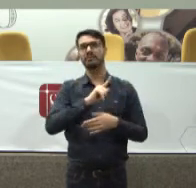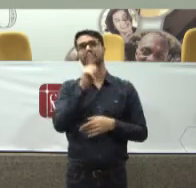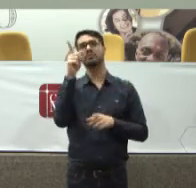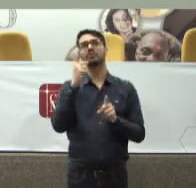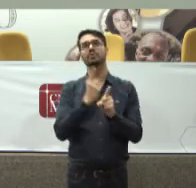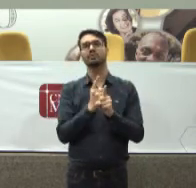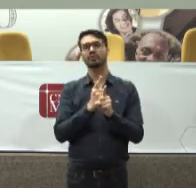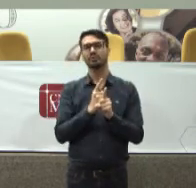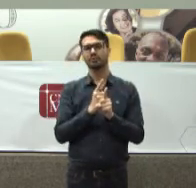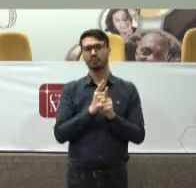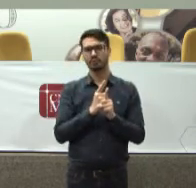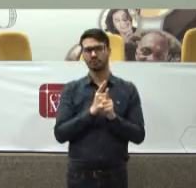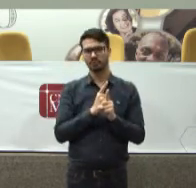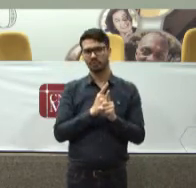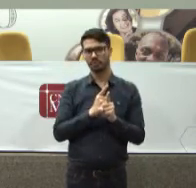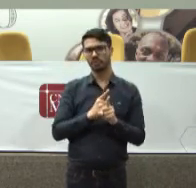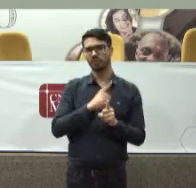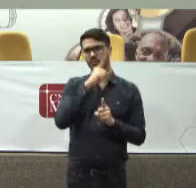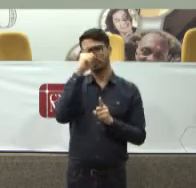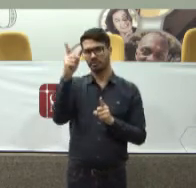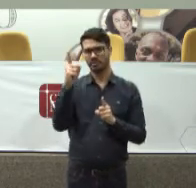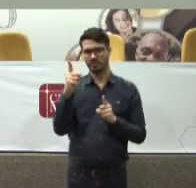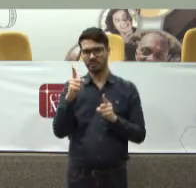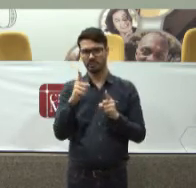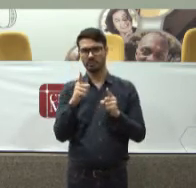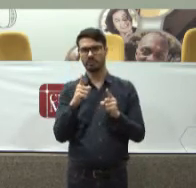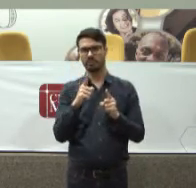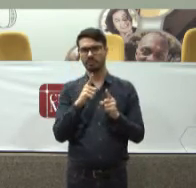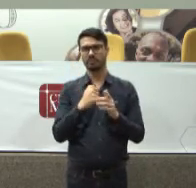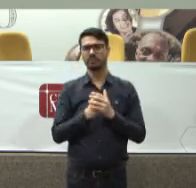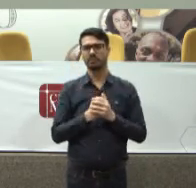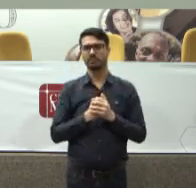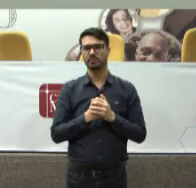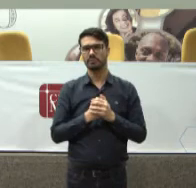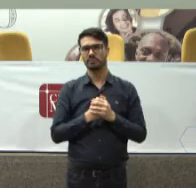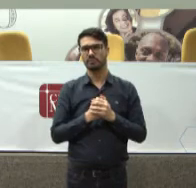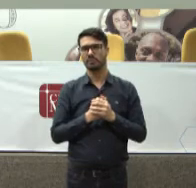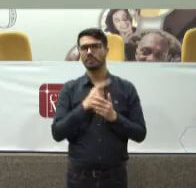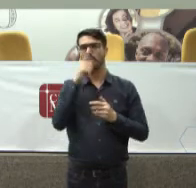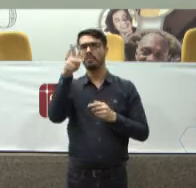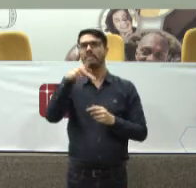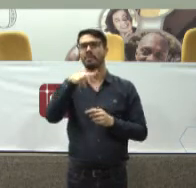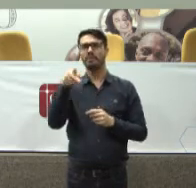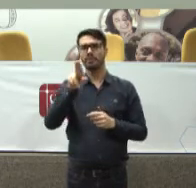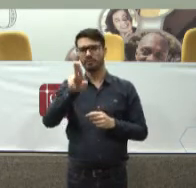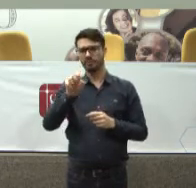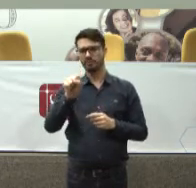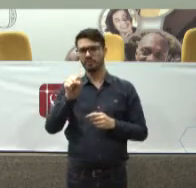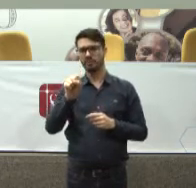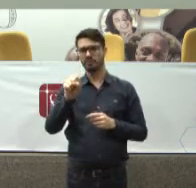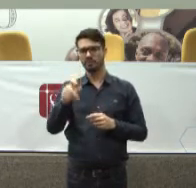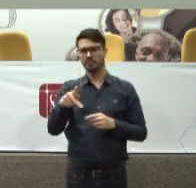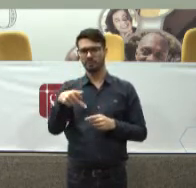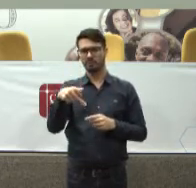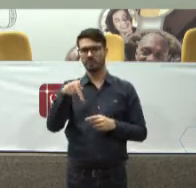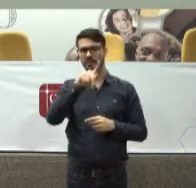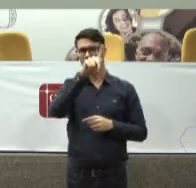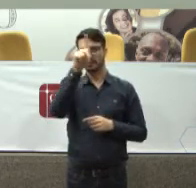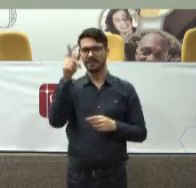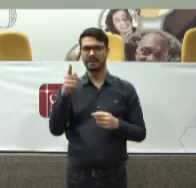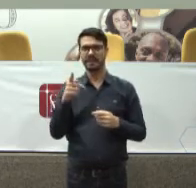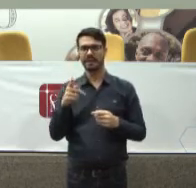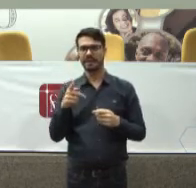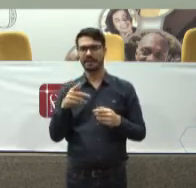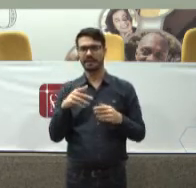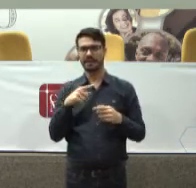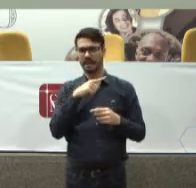descobrimos Mercê de uma representação De um professor da USP Que os cadáveres Eram